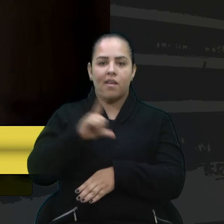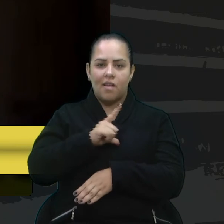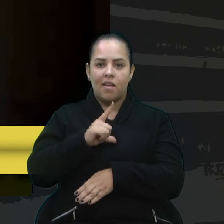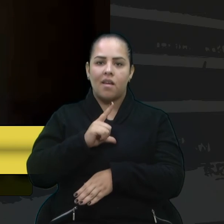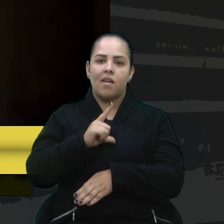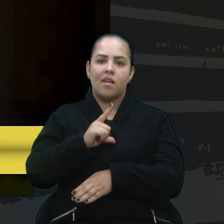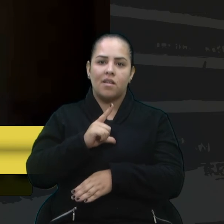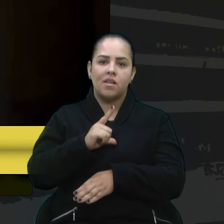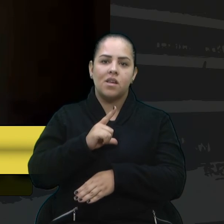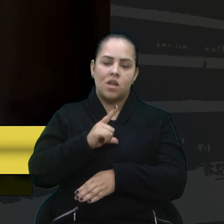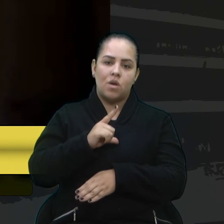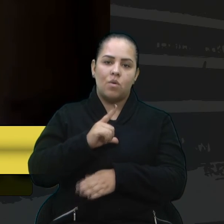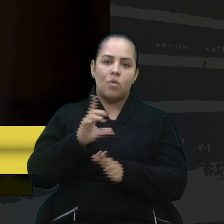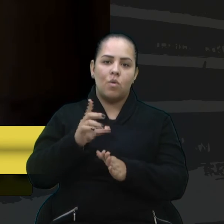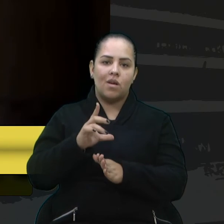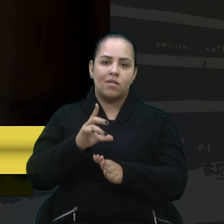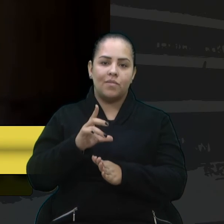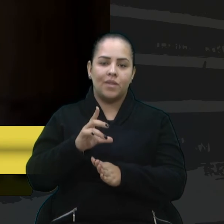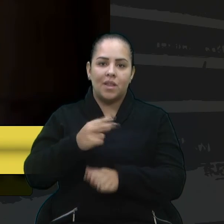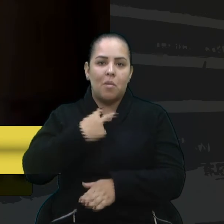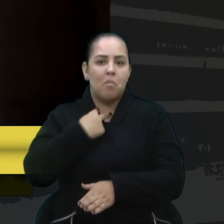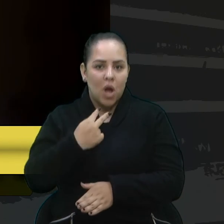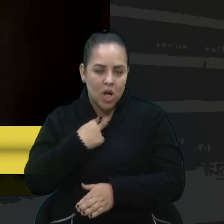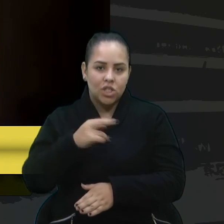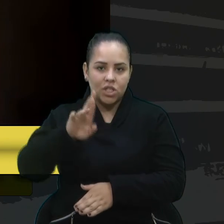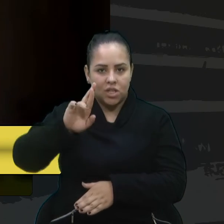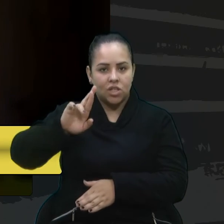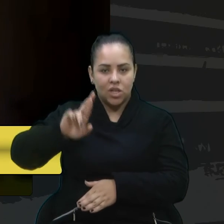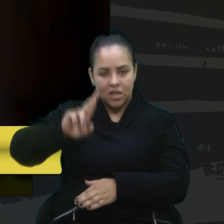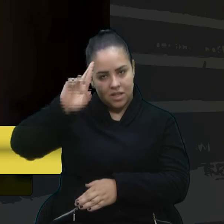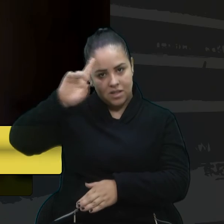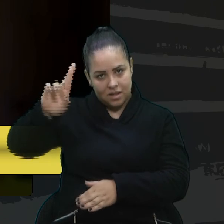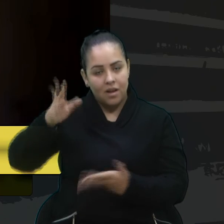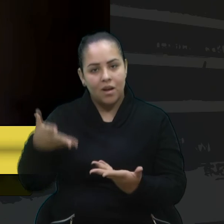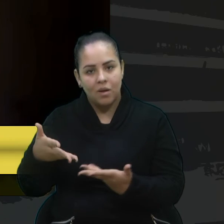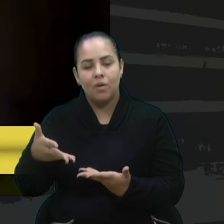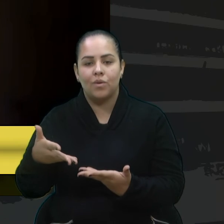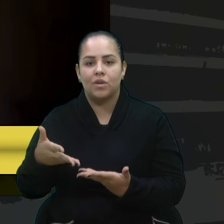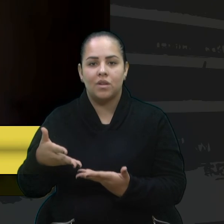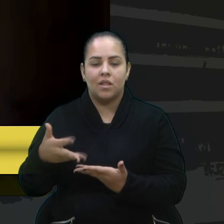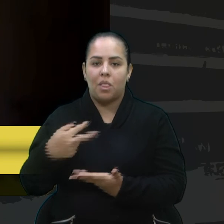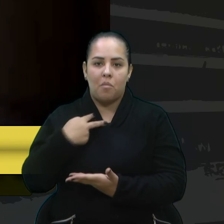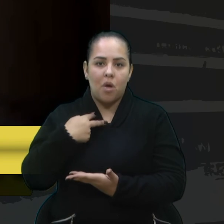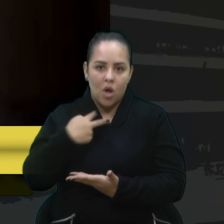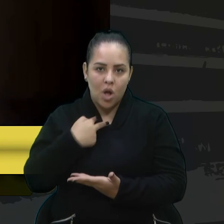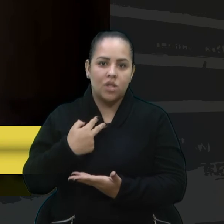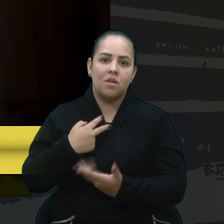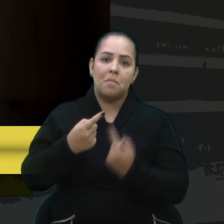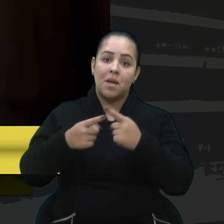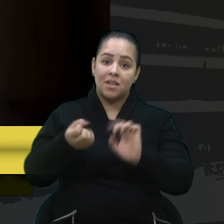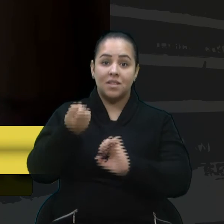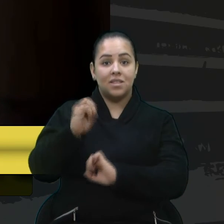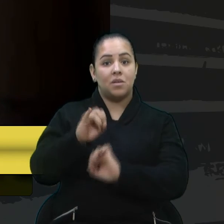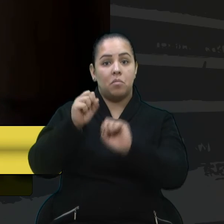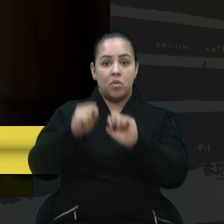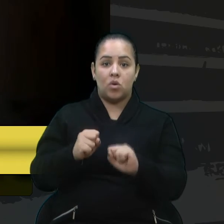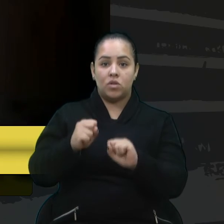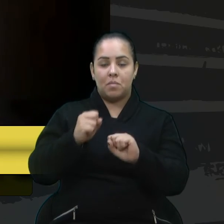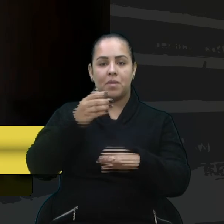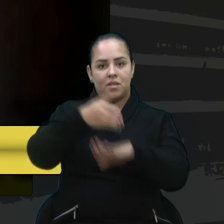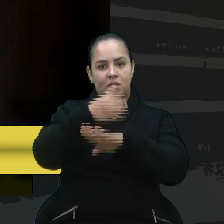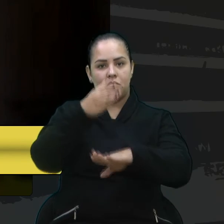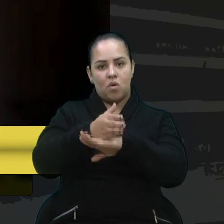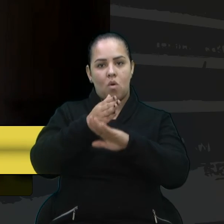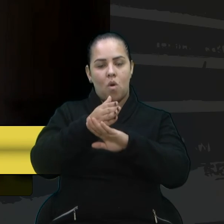direção da casa, mas quem quis pôde acompanhar de forma remota. Com certeza, fizemos um debate denso, que